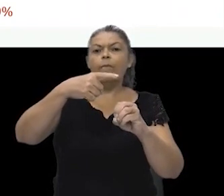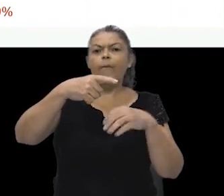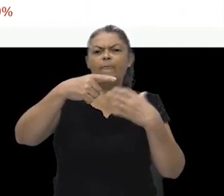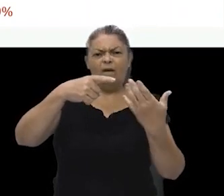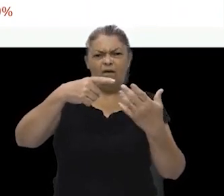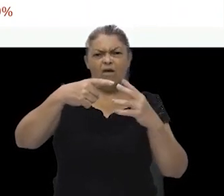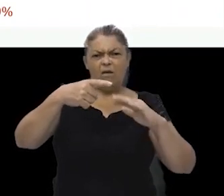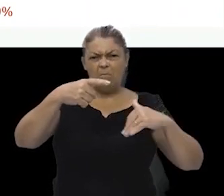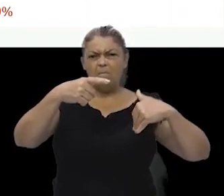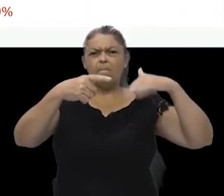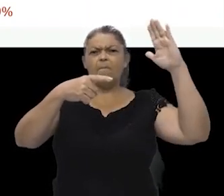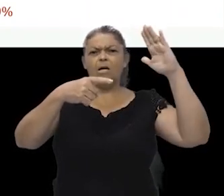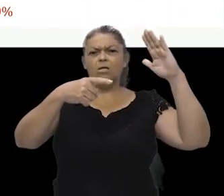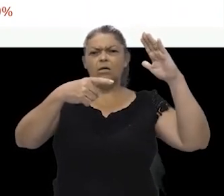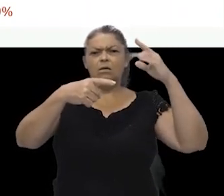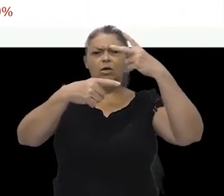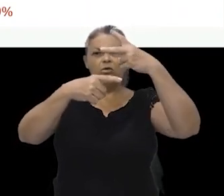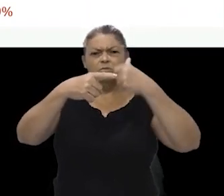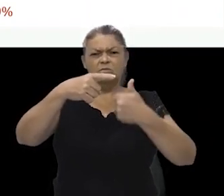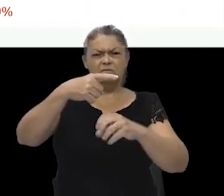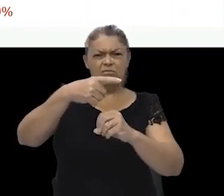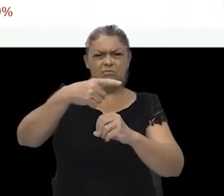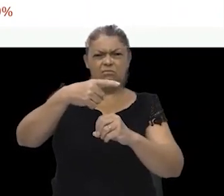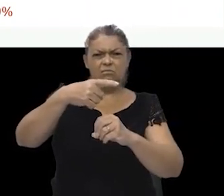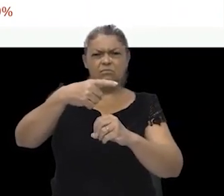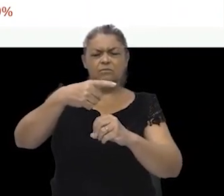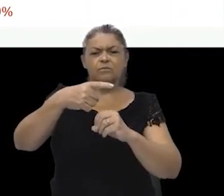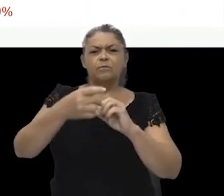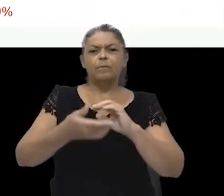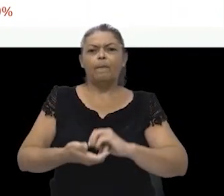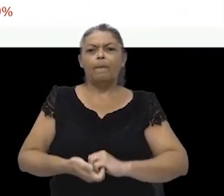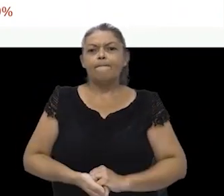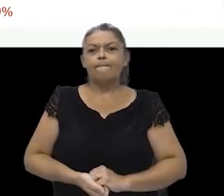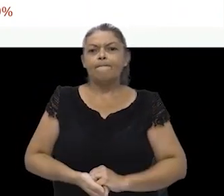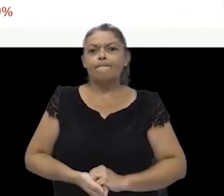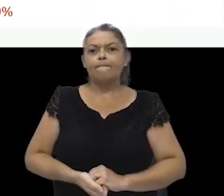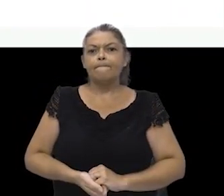é maior que a fração 2 sobre 10 ou 2 décimos.